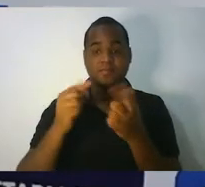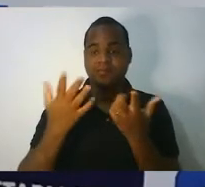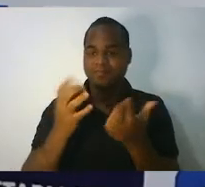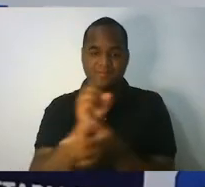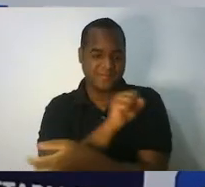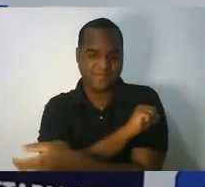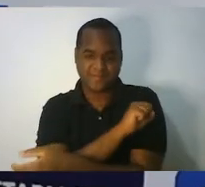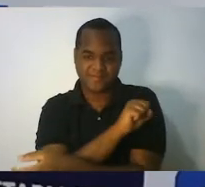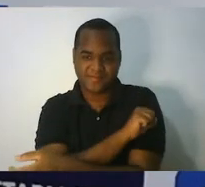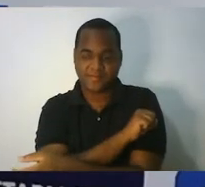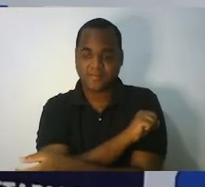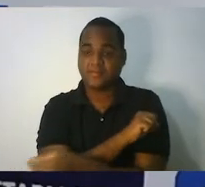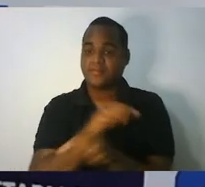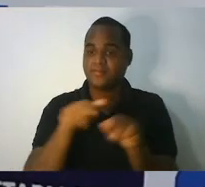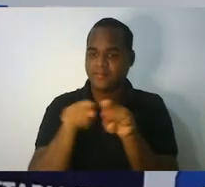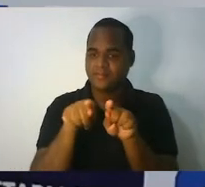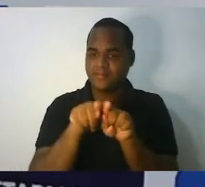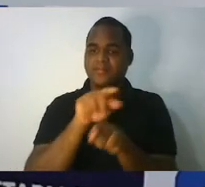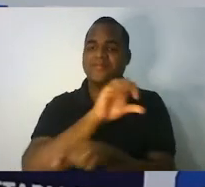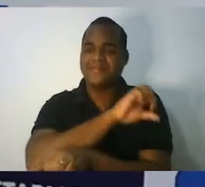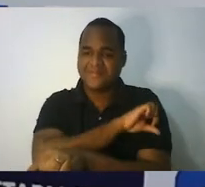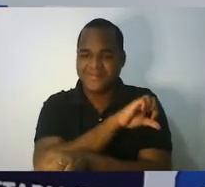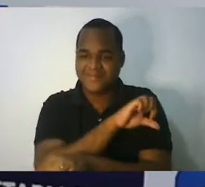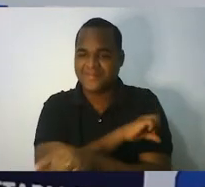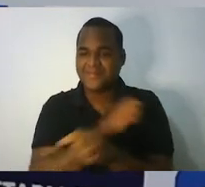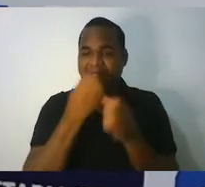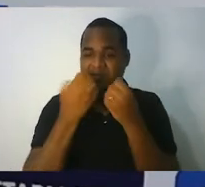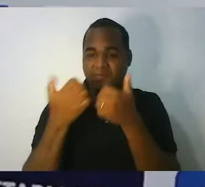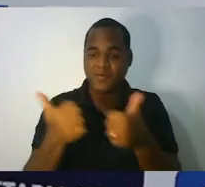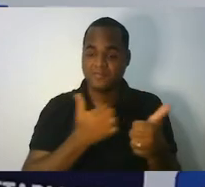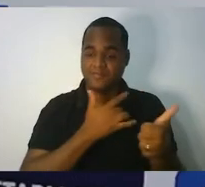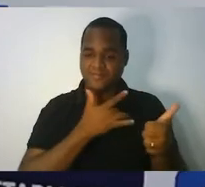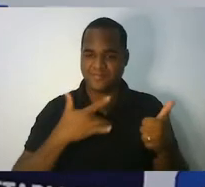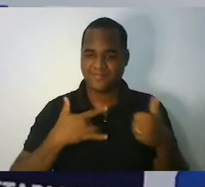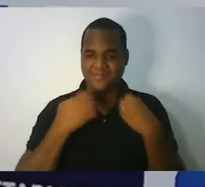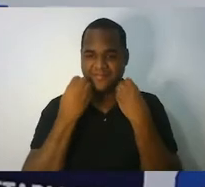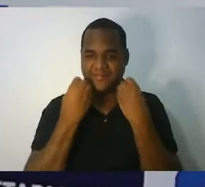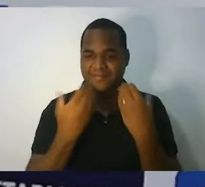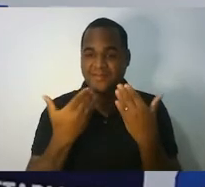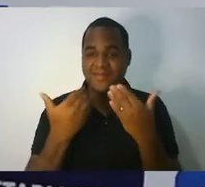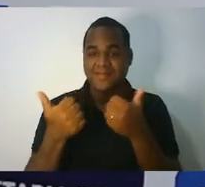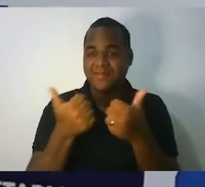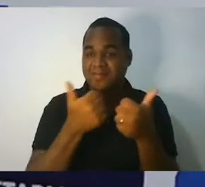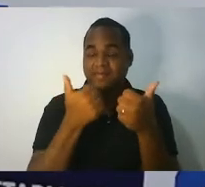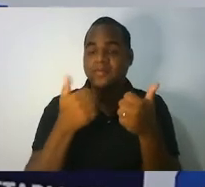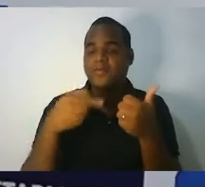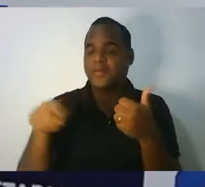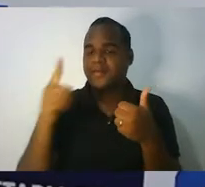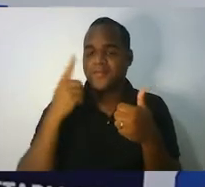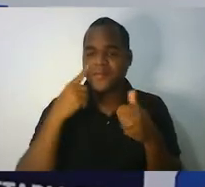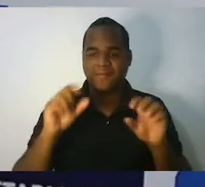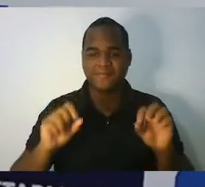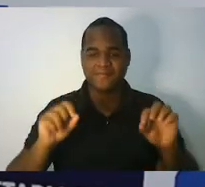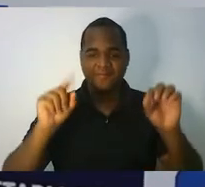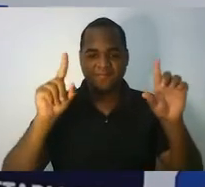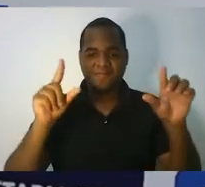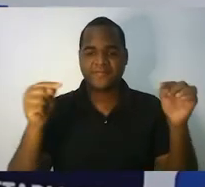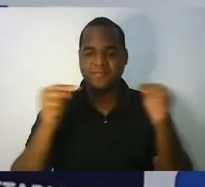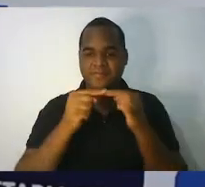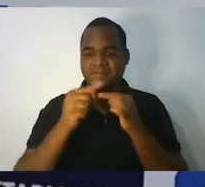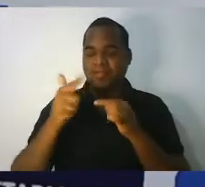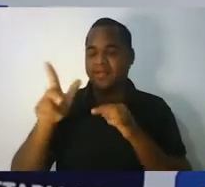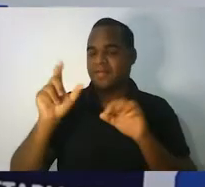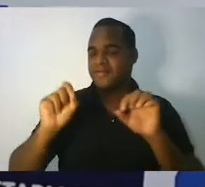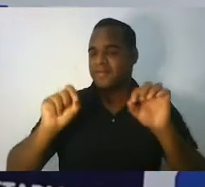ano e o nono ano. Tudo bem com vocês? Já vamos colocar aí a apresentação na